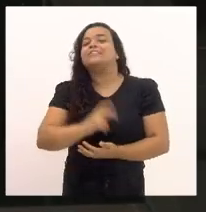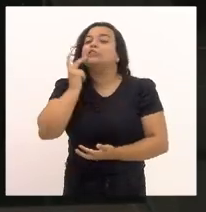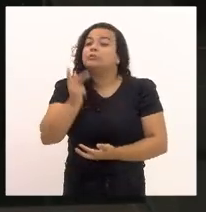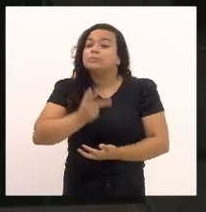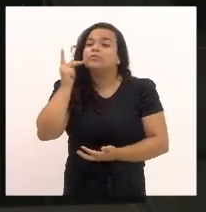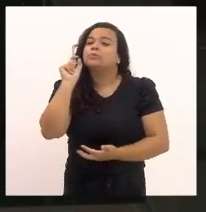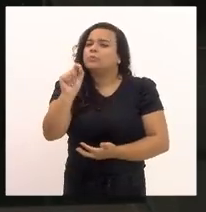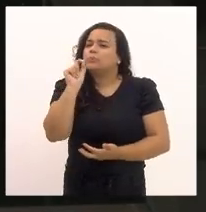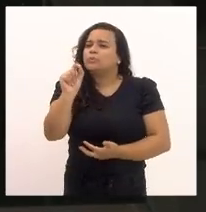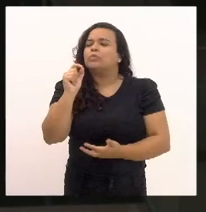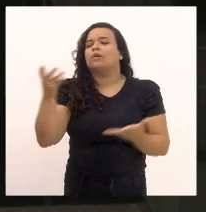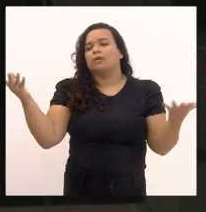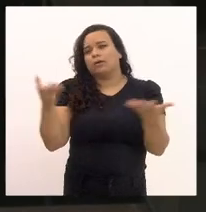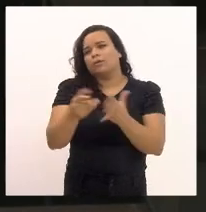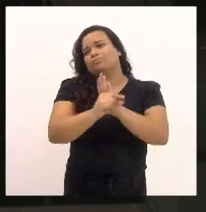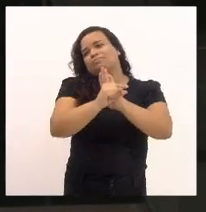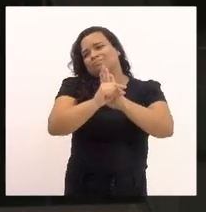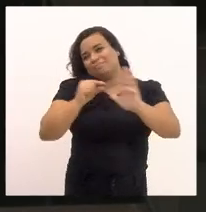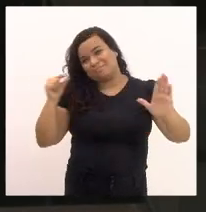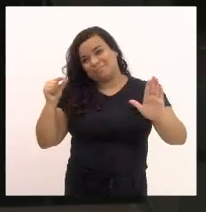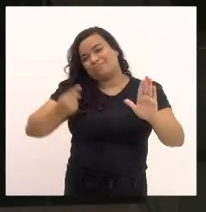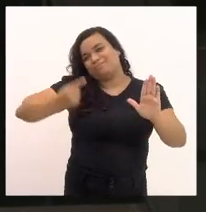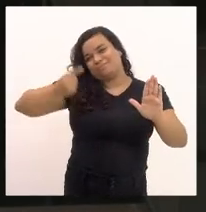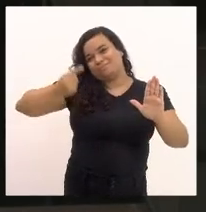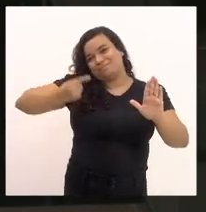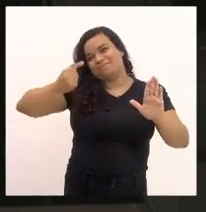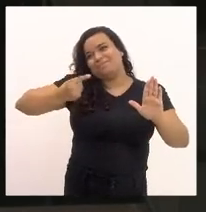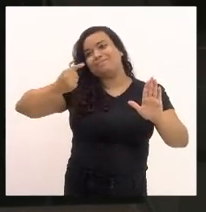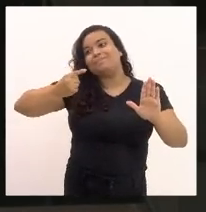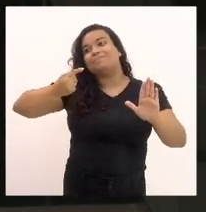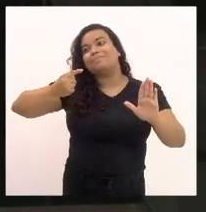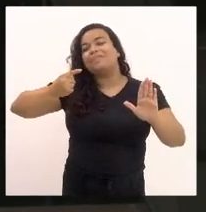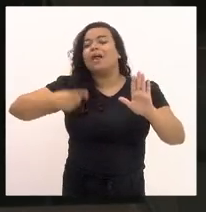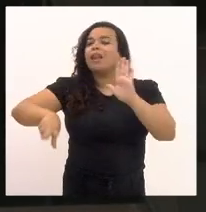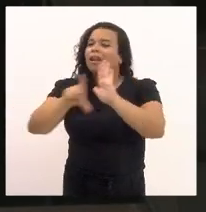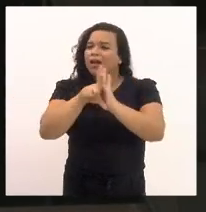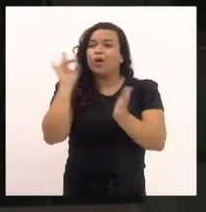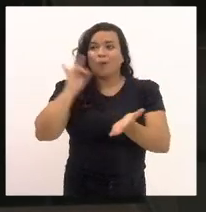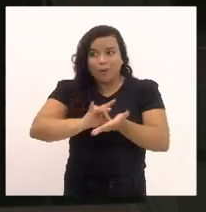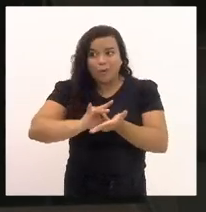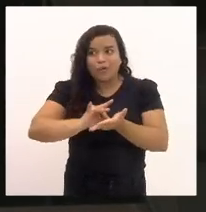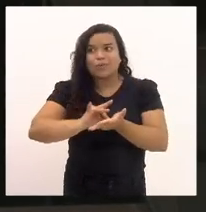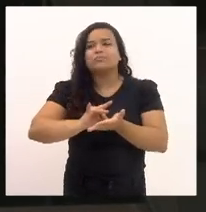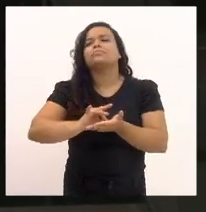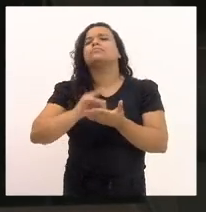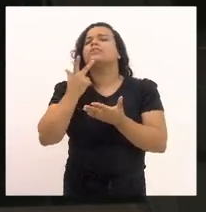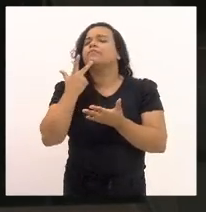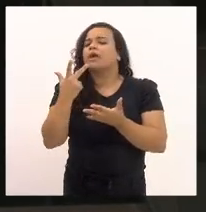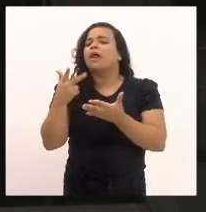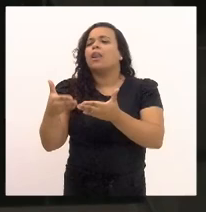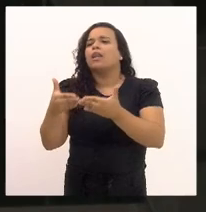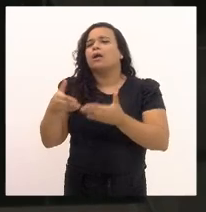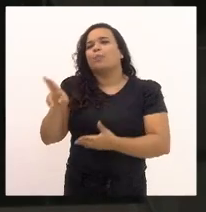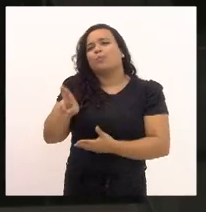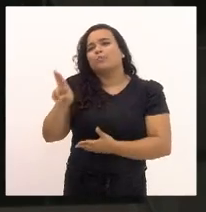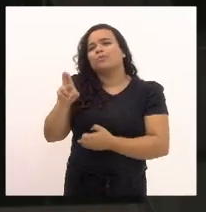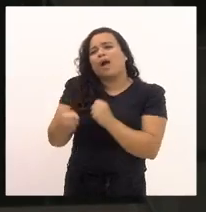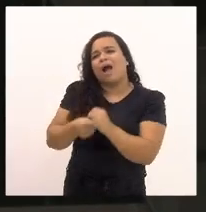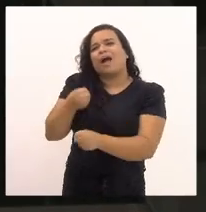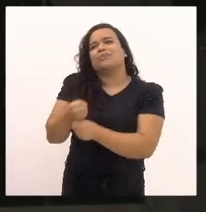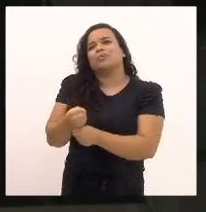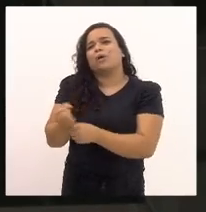agora, que o parágrafo primeiro da lei original, diz que o licenciamento anual